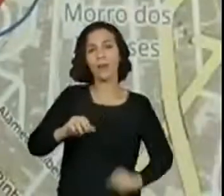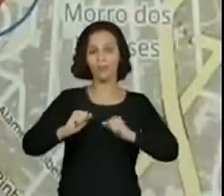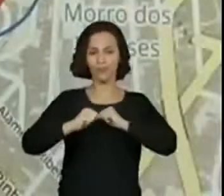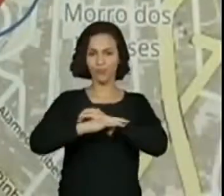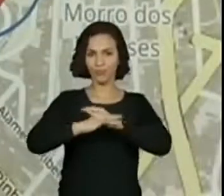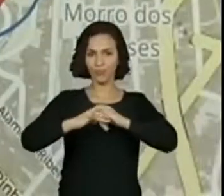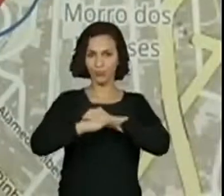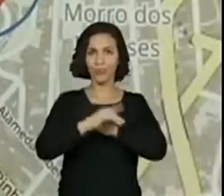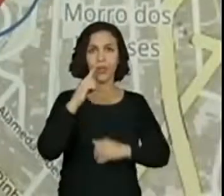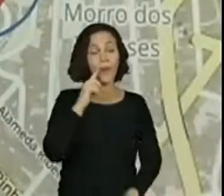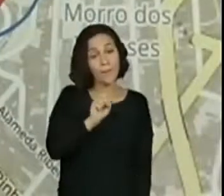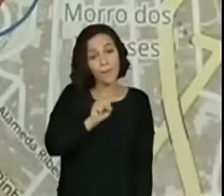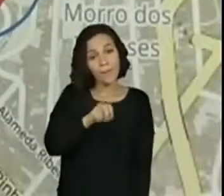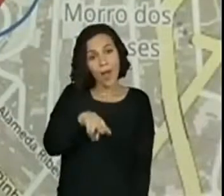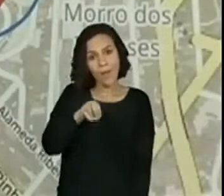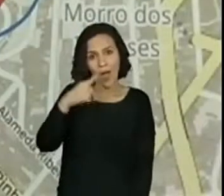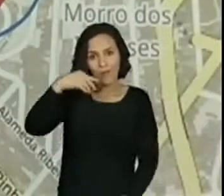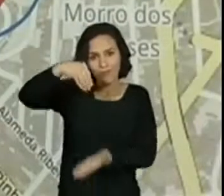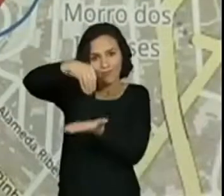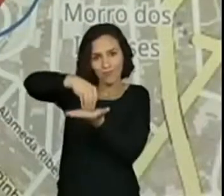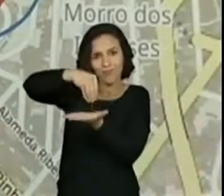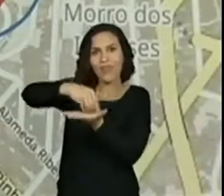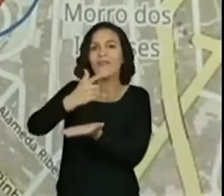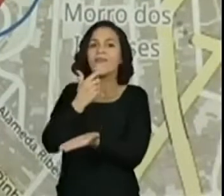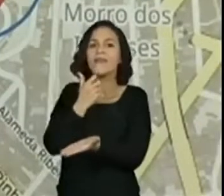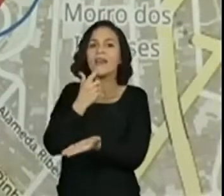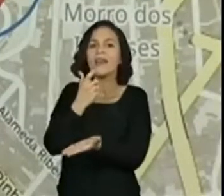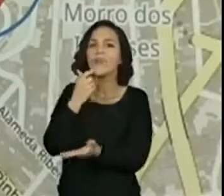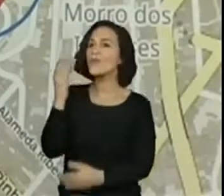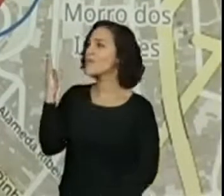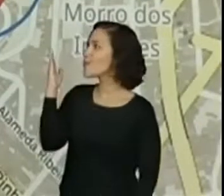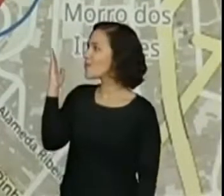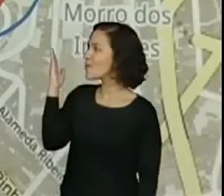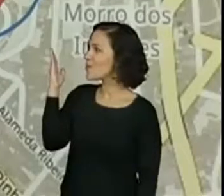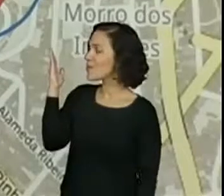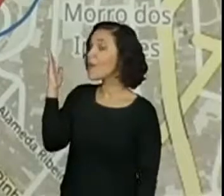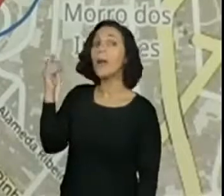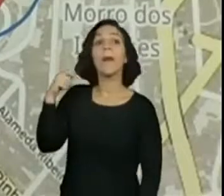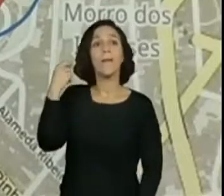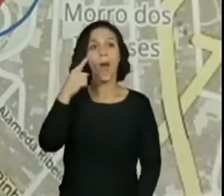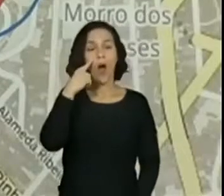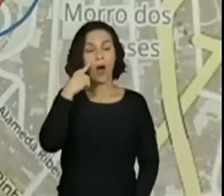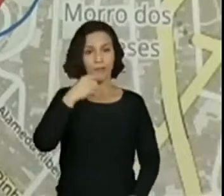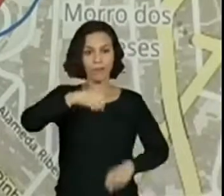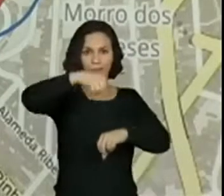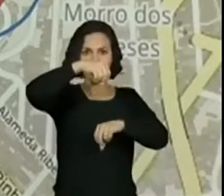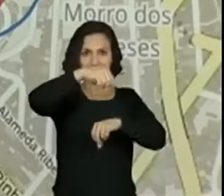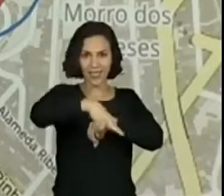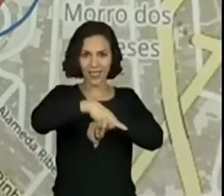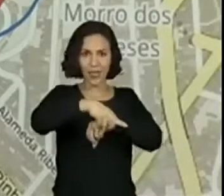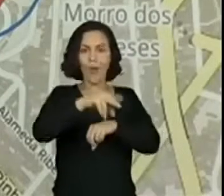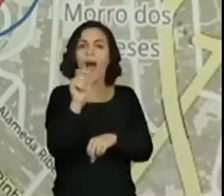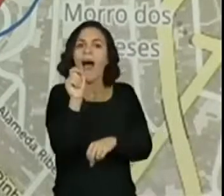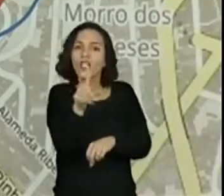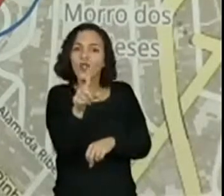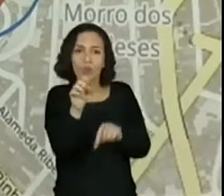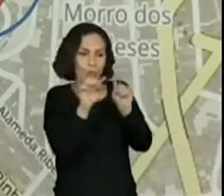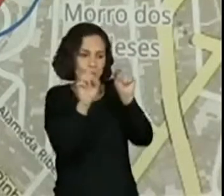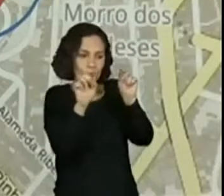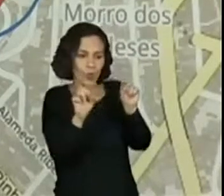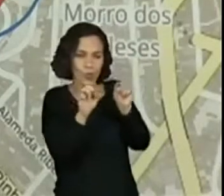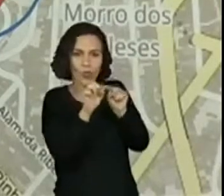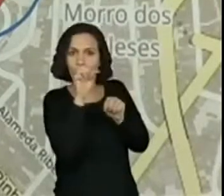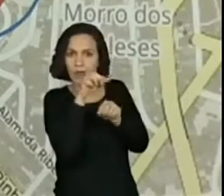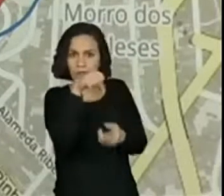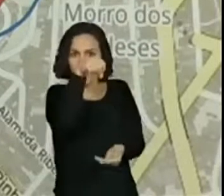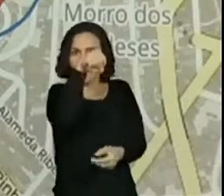que está apontado aí no mapa. Então, eu preciso que vocês escrevam aí no chat para mim